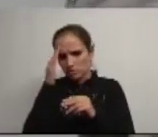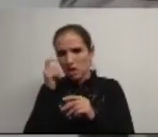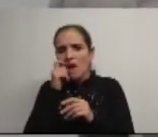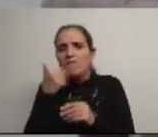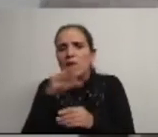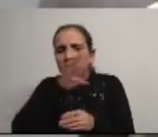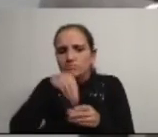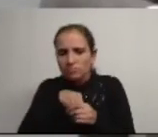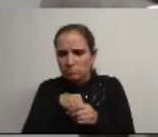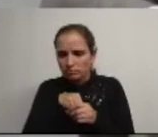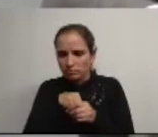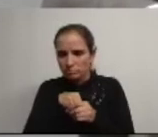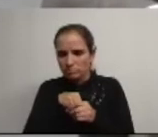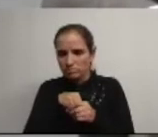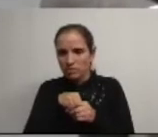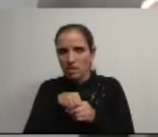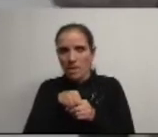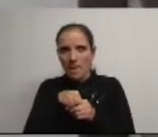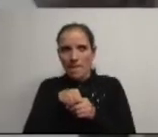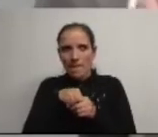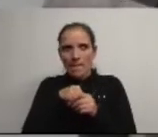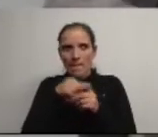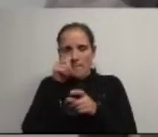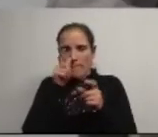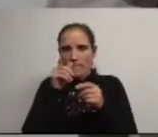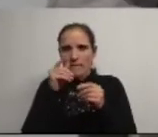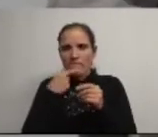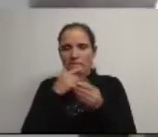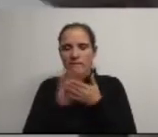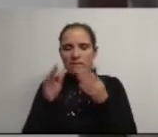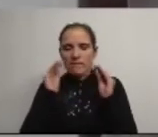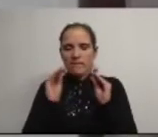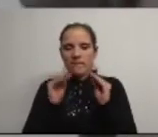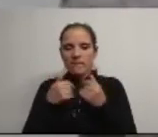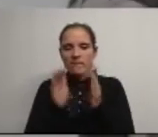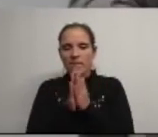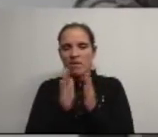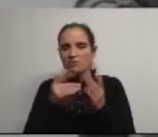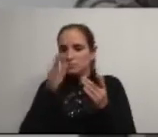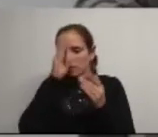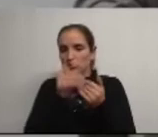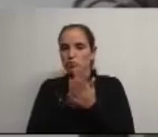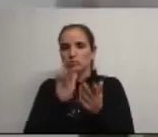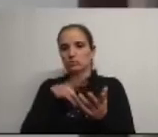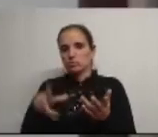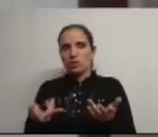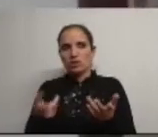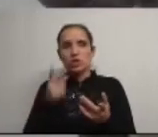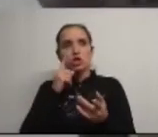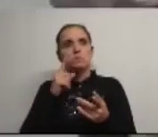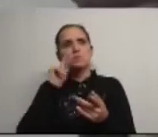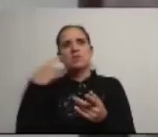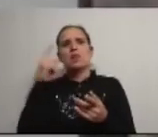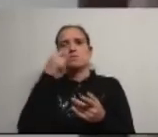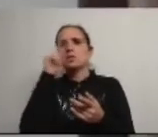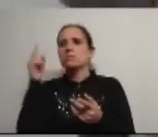fazer parte desses conselhos municipais de educação gente que não percebe nada de educação porque hoje toda a gente sabe tudo em Portugal é especialistas de